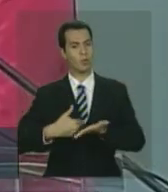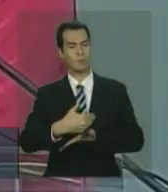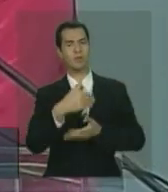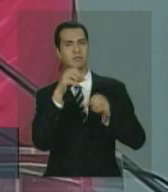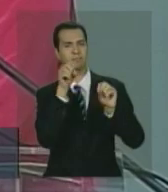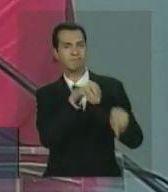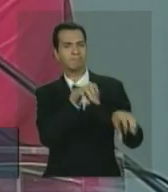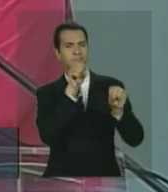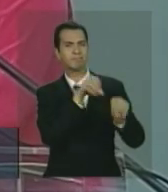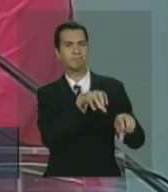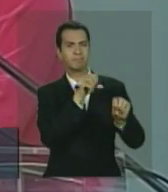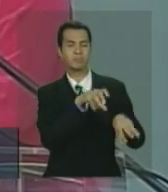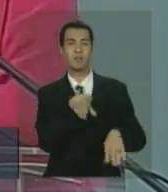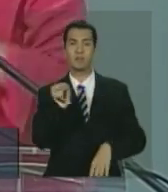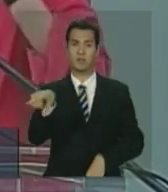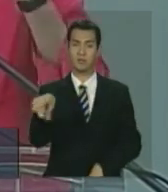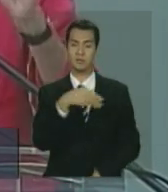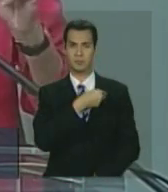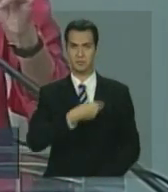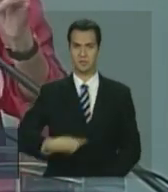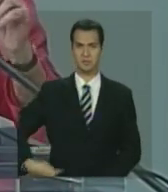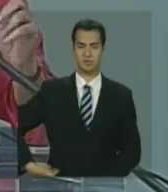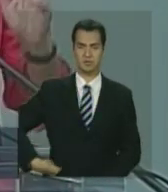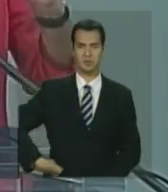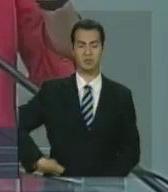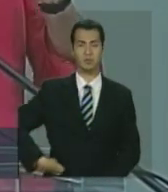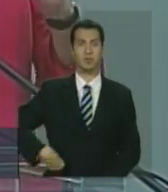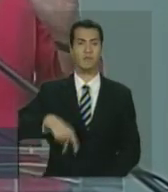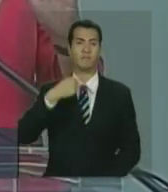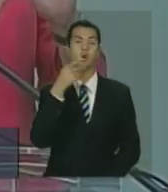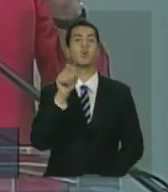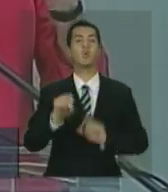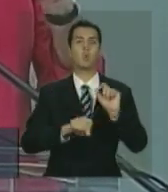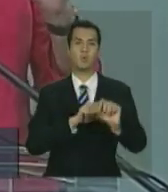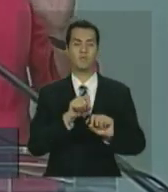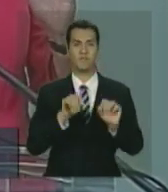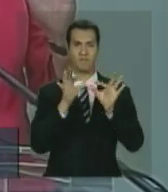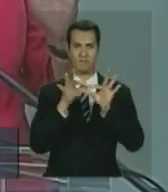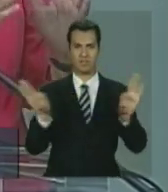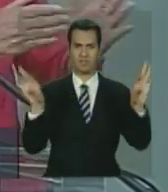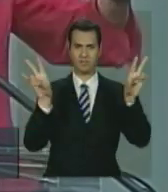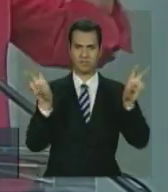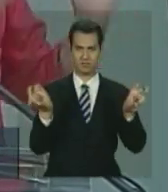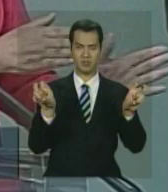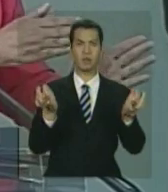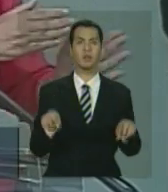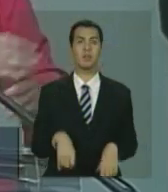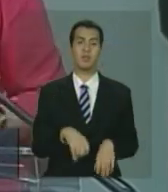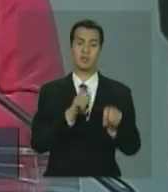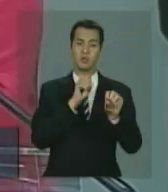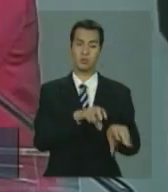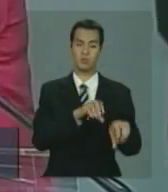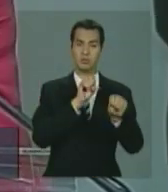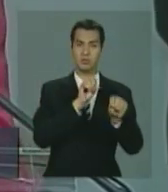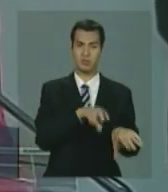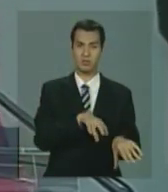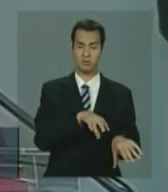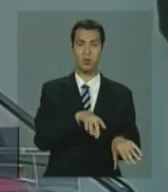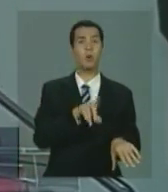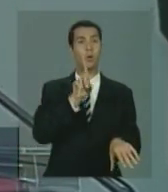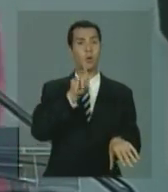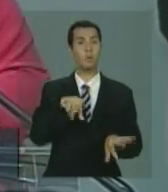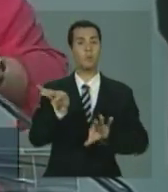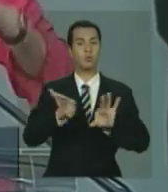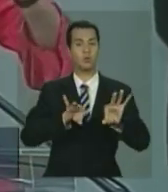Quando ele cunhou a frase que a educação era um projeto da creche ao pós